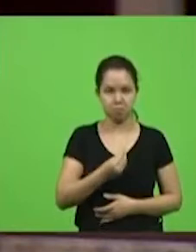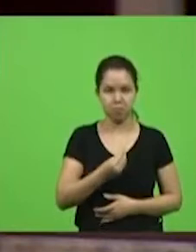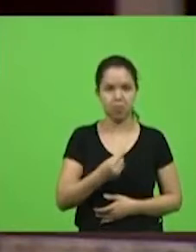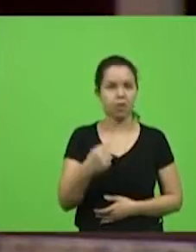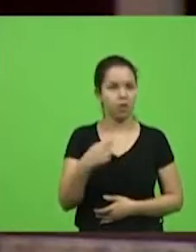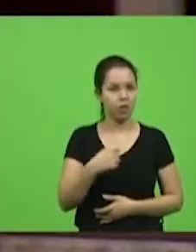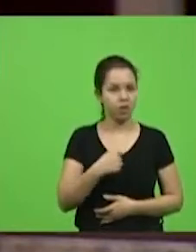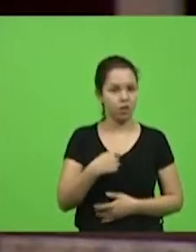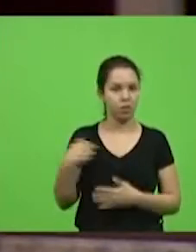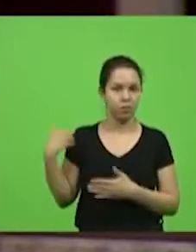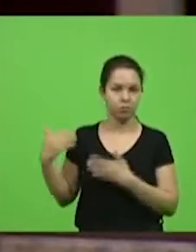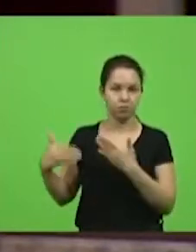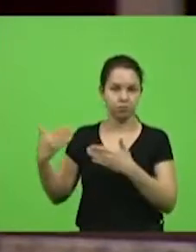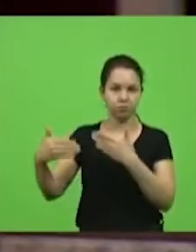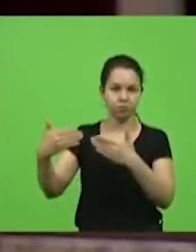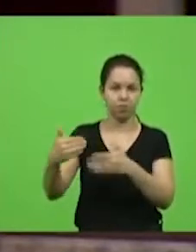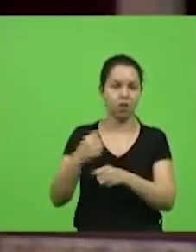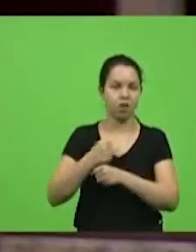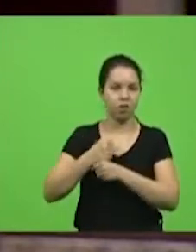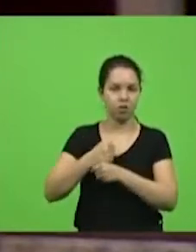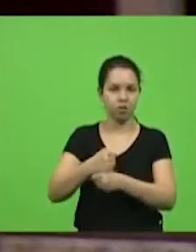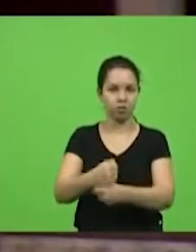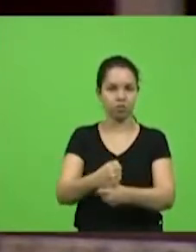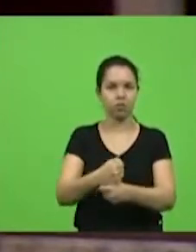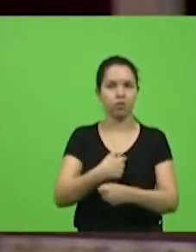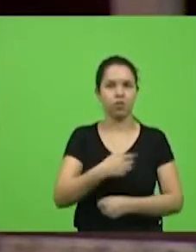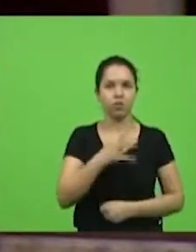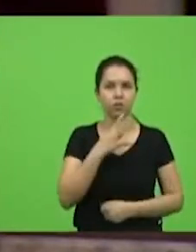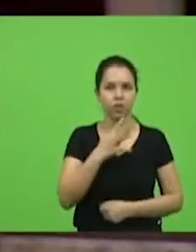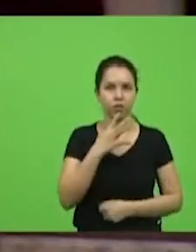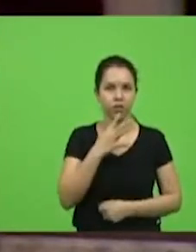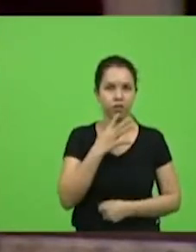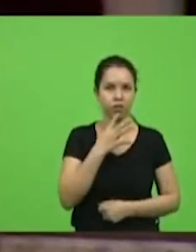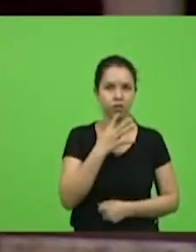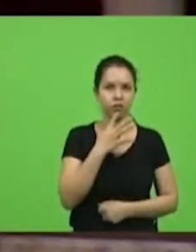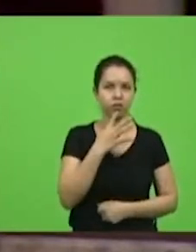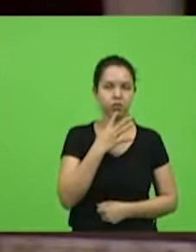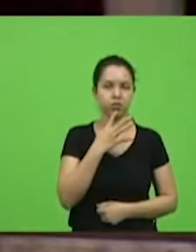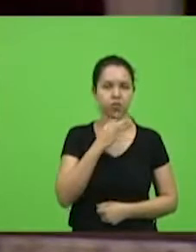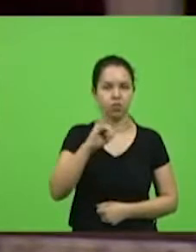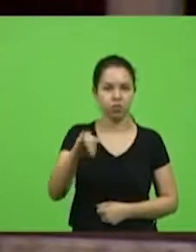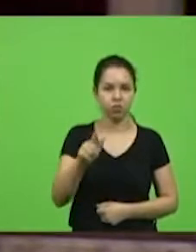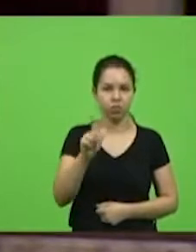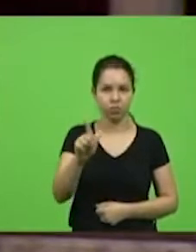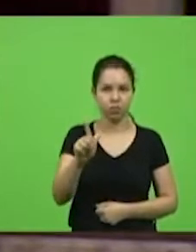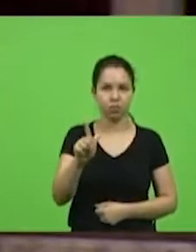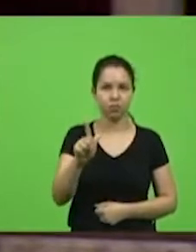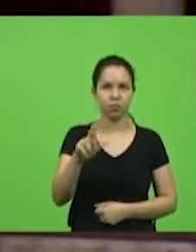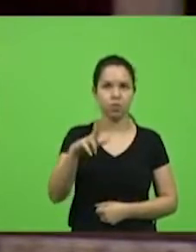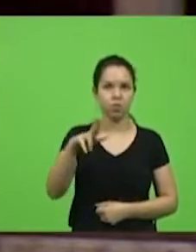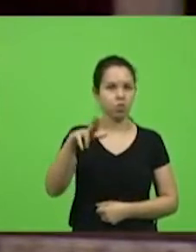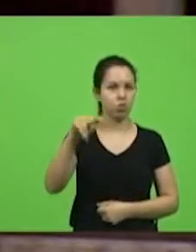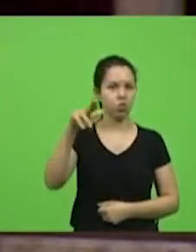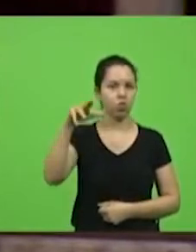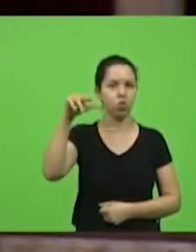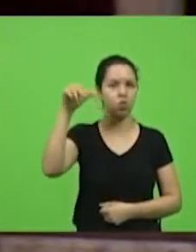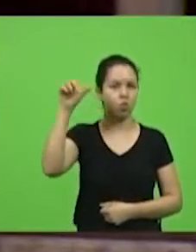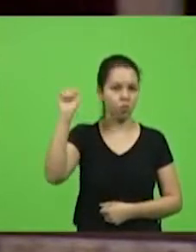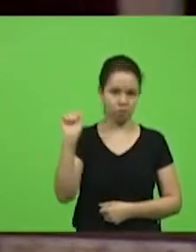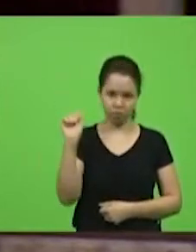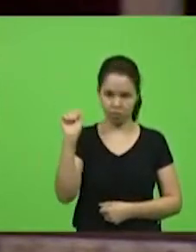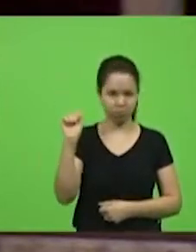Ao longo de todos esses anos em que conheço o Júlio Garcia, nunca, nunca, mas nunca